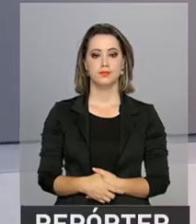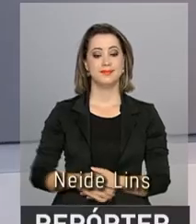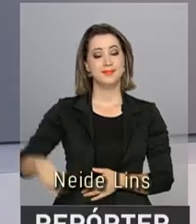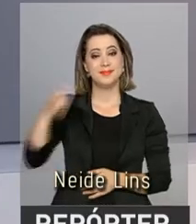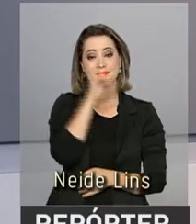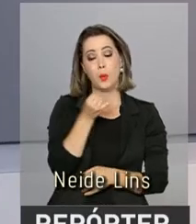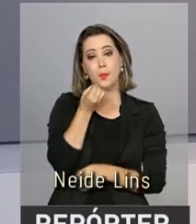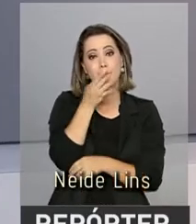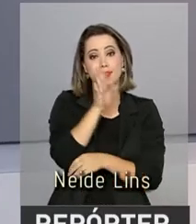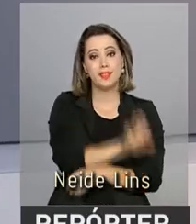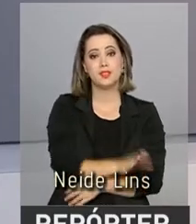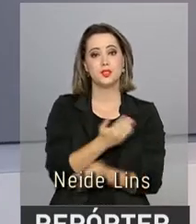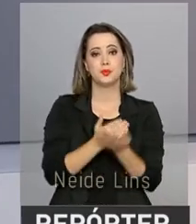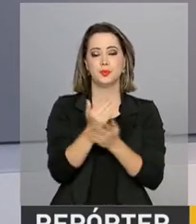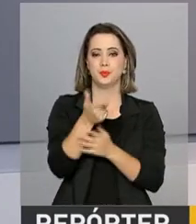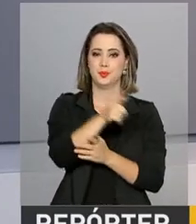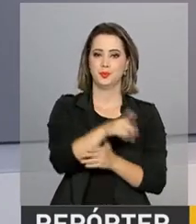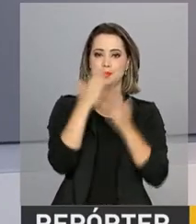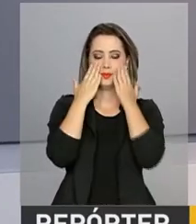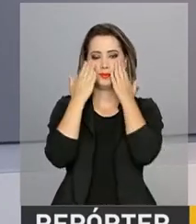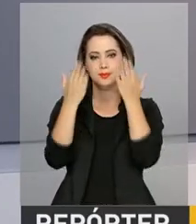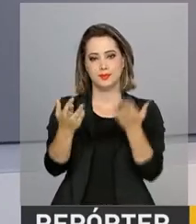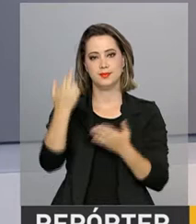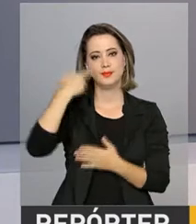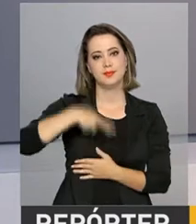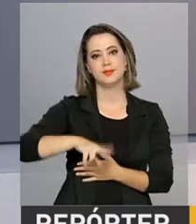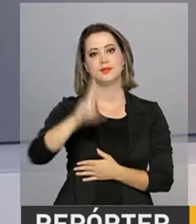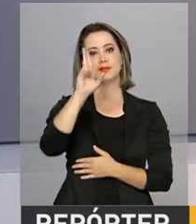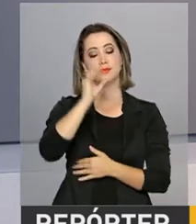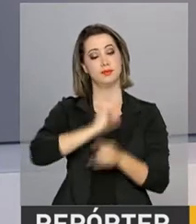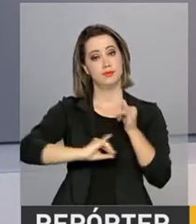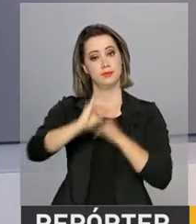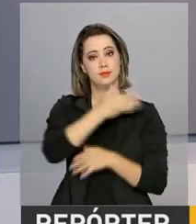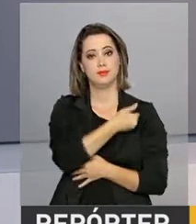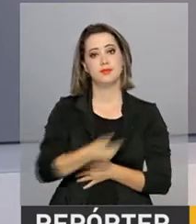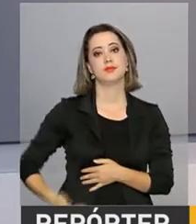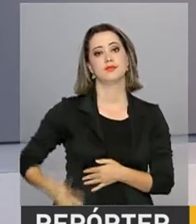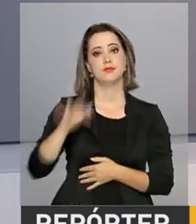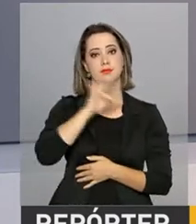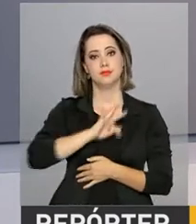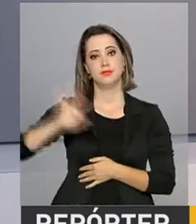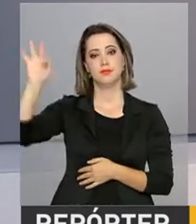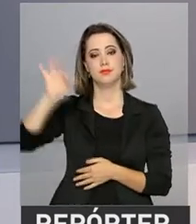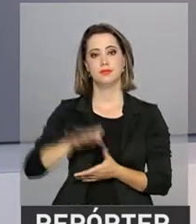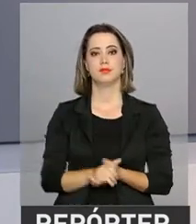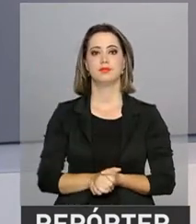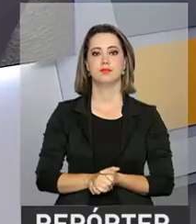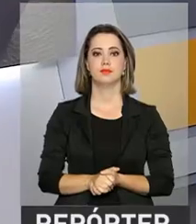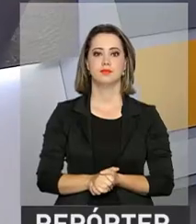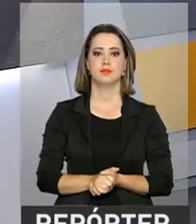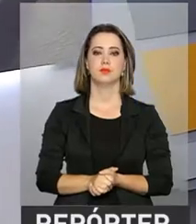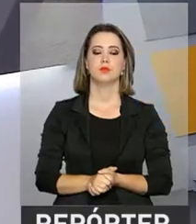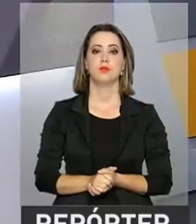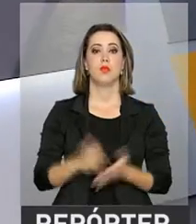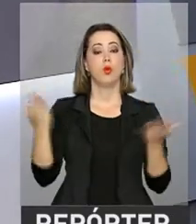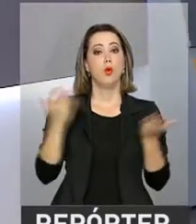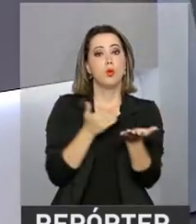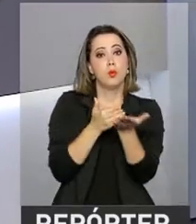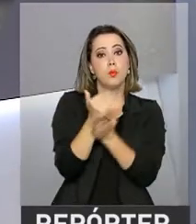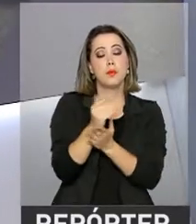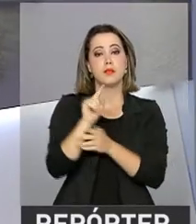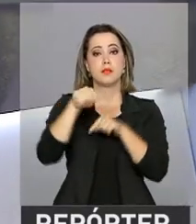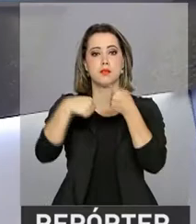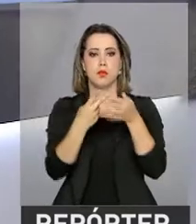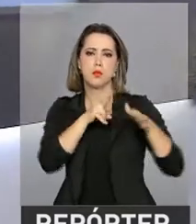Olá, boa tarde. Estamos de volta com mais uma edição do Repórter NBR e as notícias do governo federal. Começa na